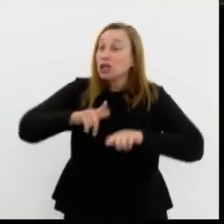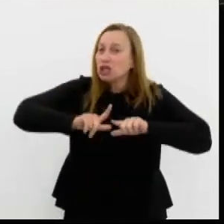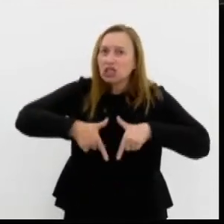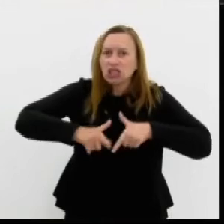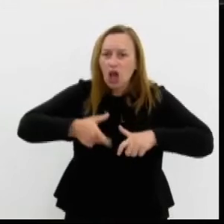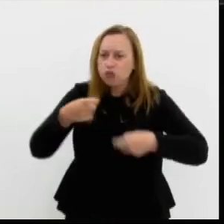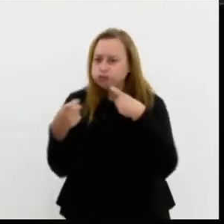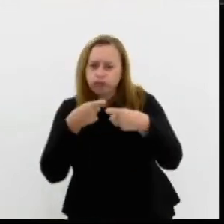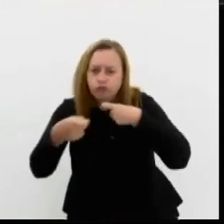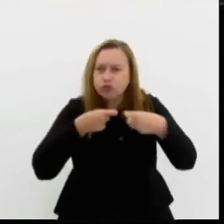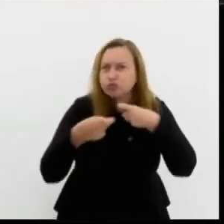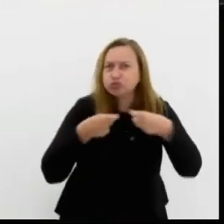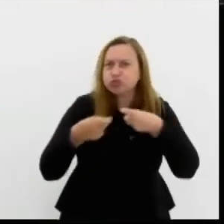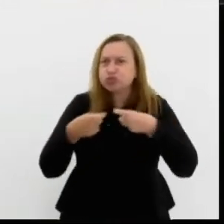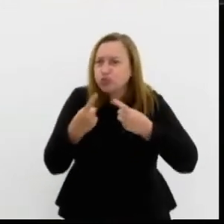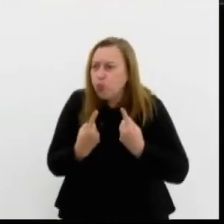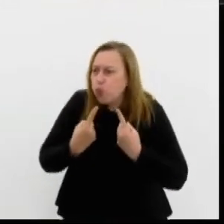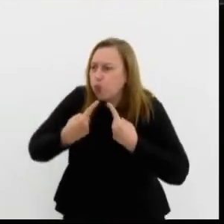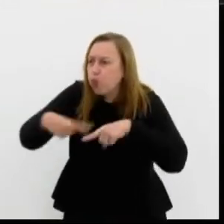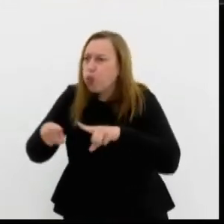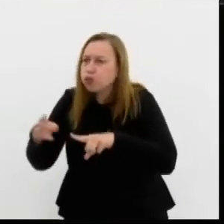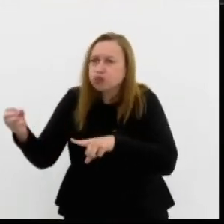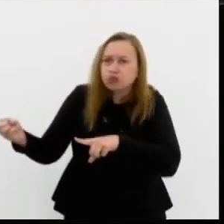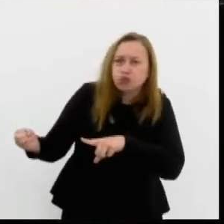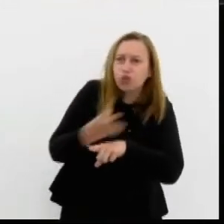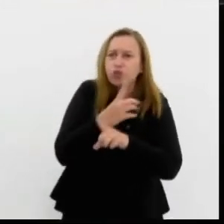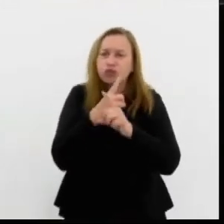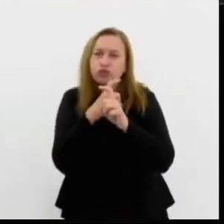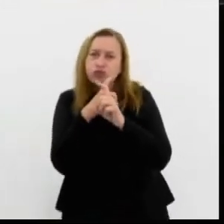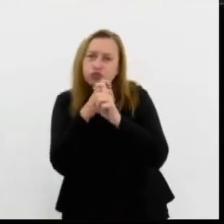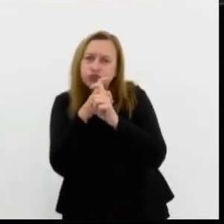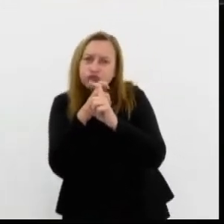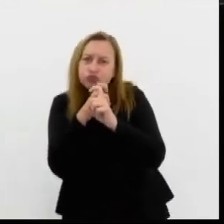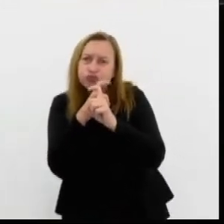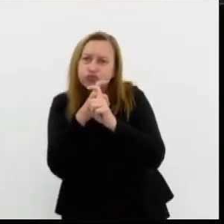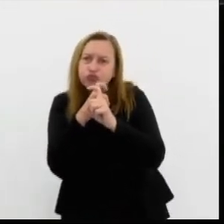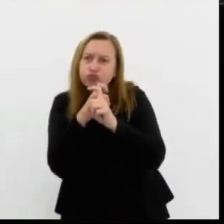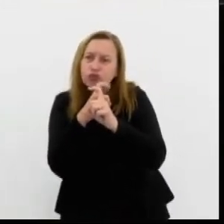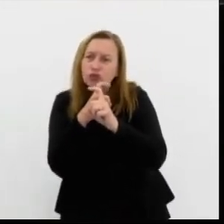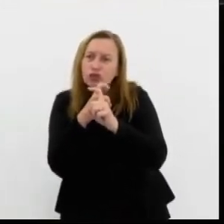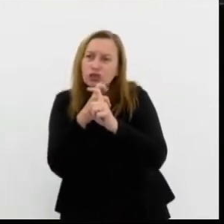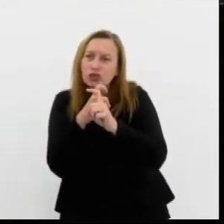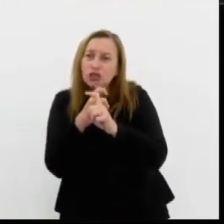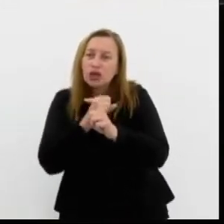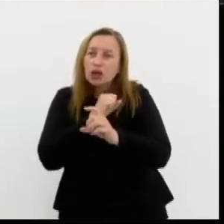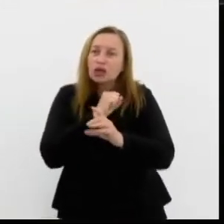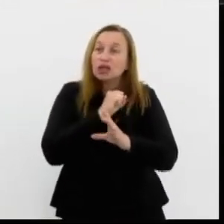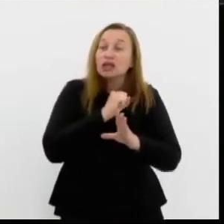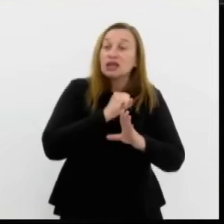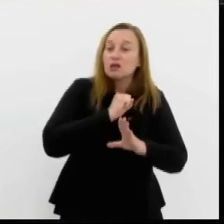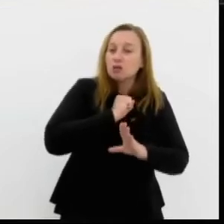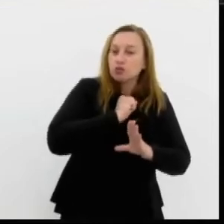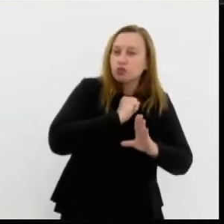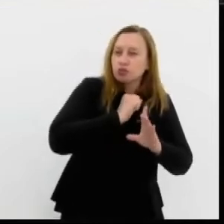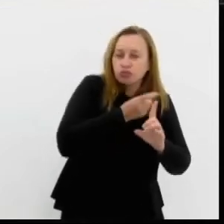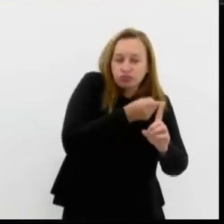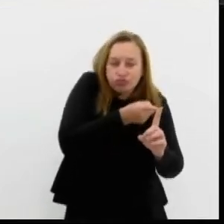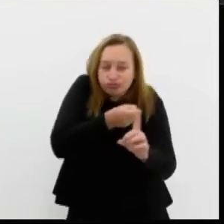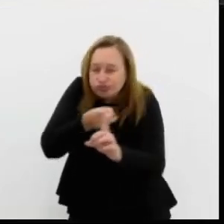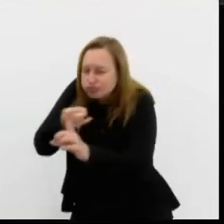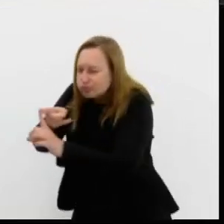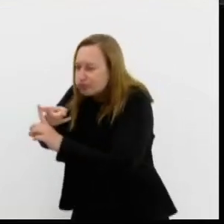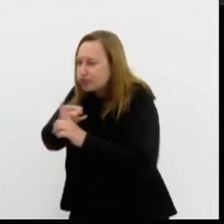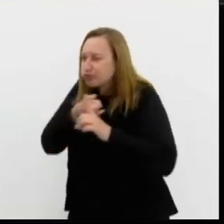defensiva contra os novos nazistas que assassinaram qualquer judeu que viam pela